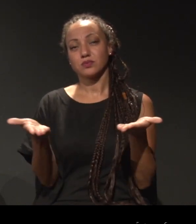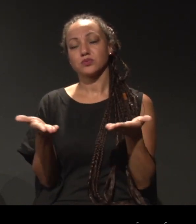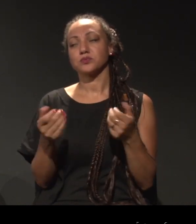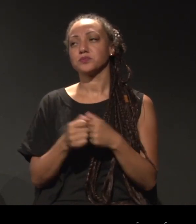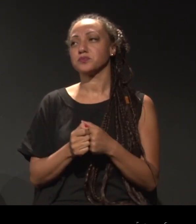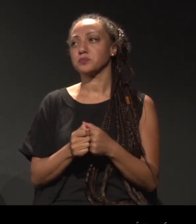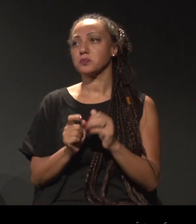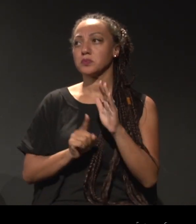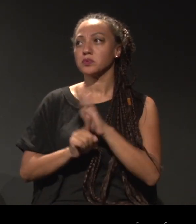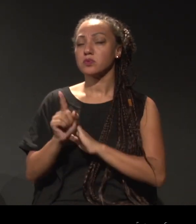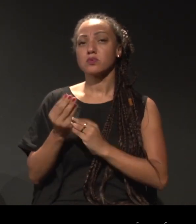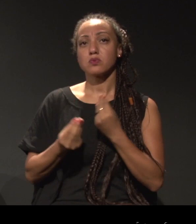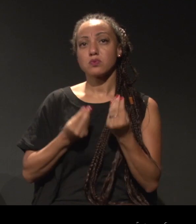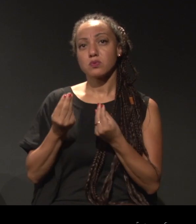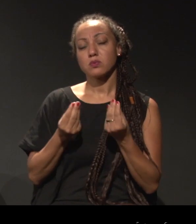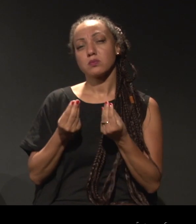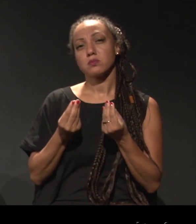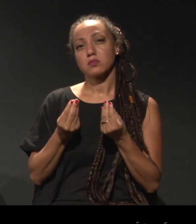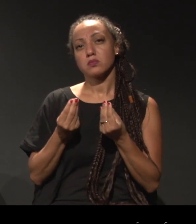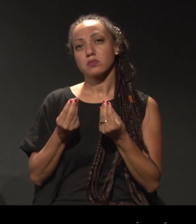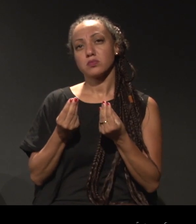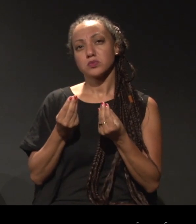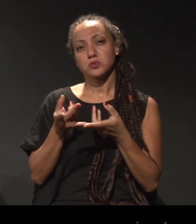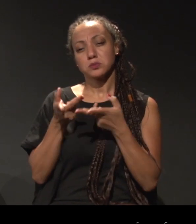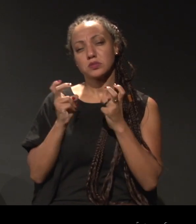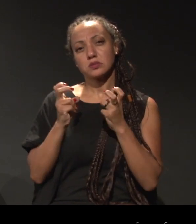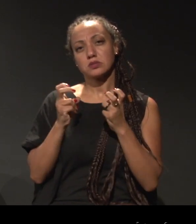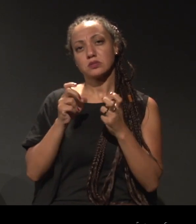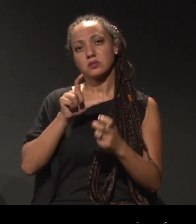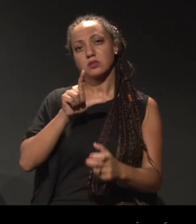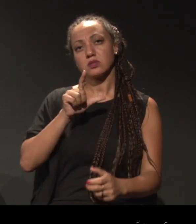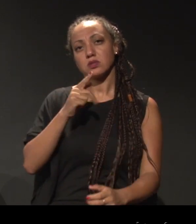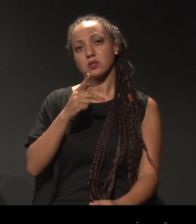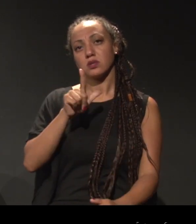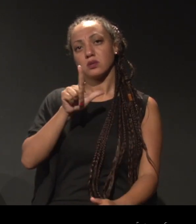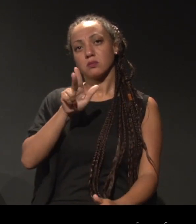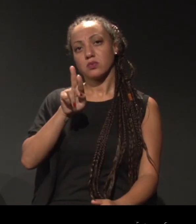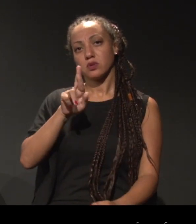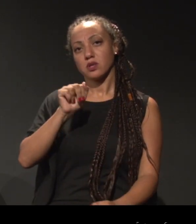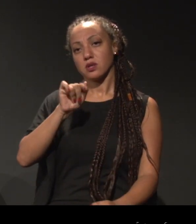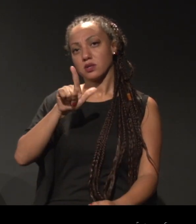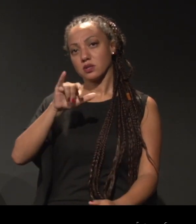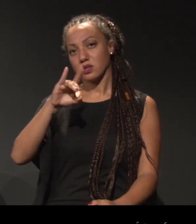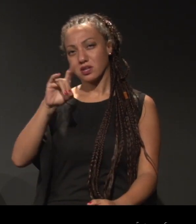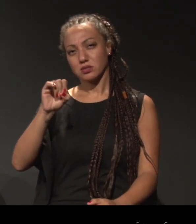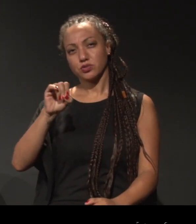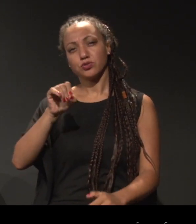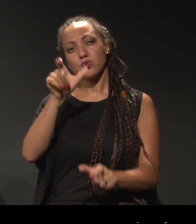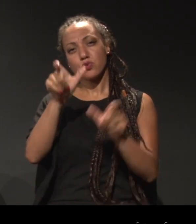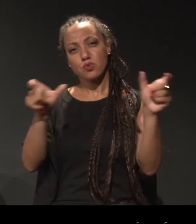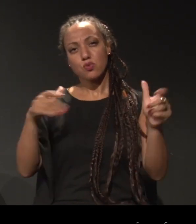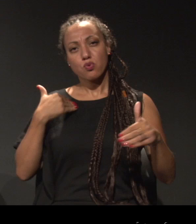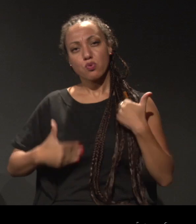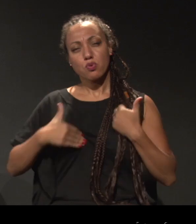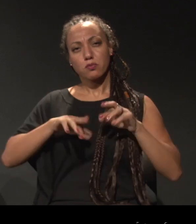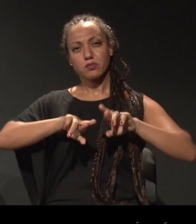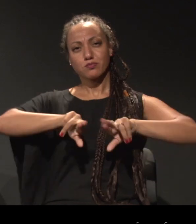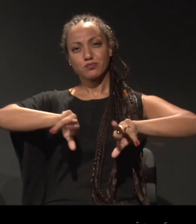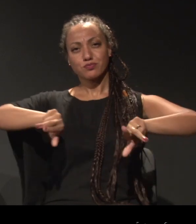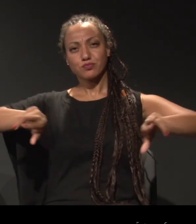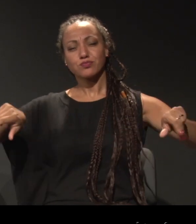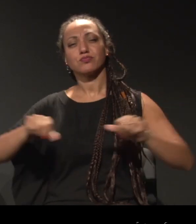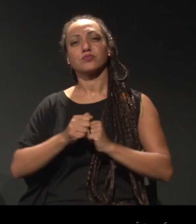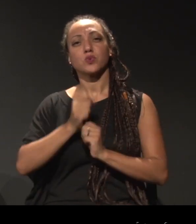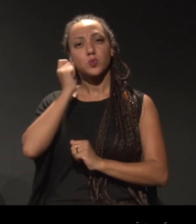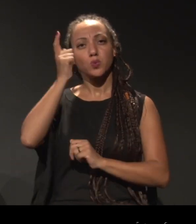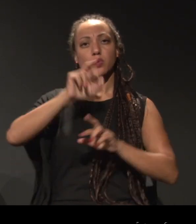perguntando o seguinte. Como a gente olha para essa pluralidade, para essa diversidade de corpos, para essa diversidade cultural, e transforma ela